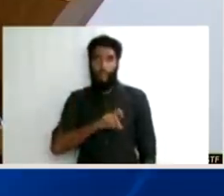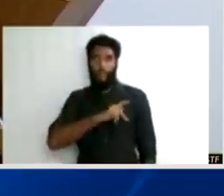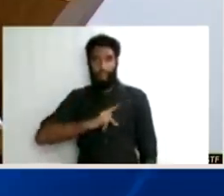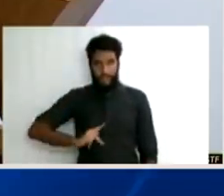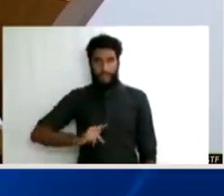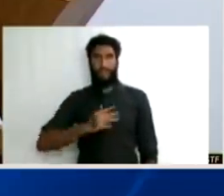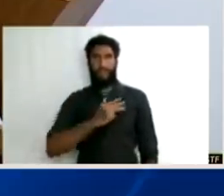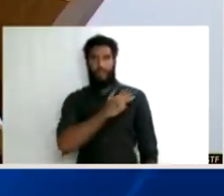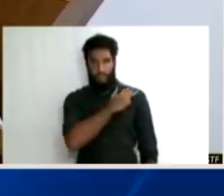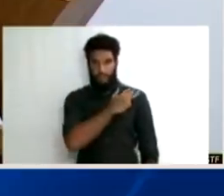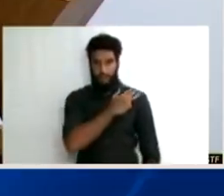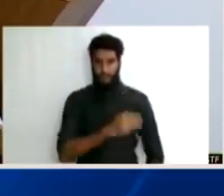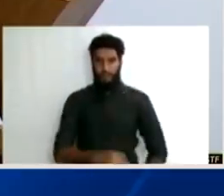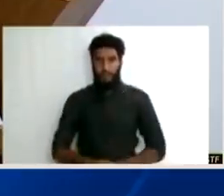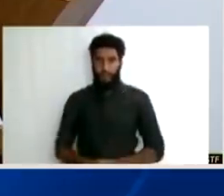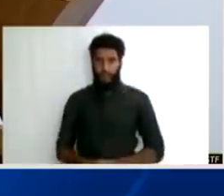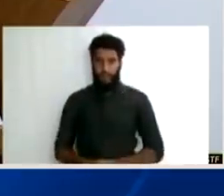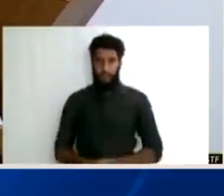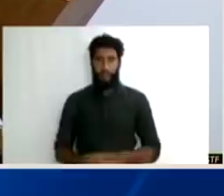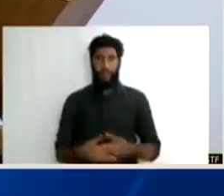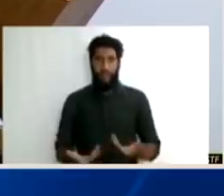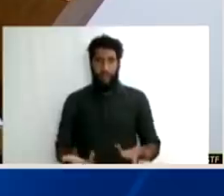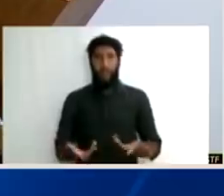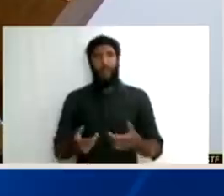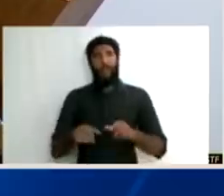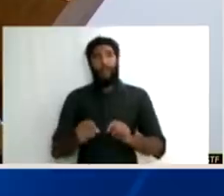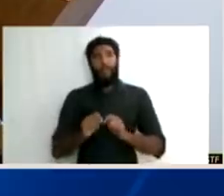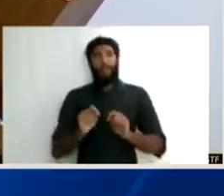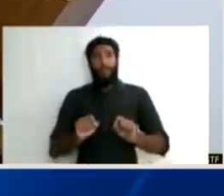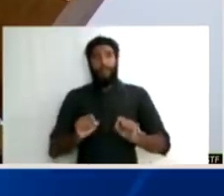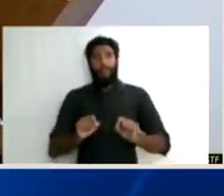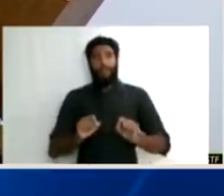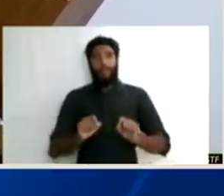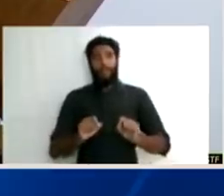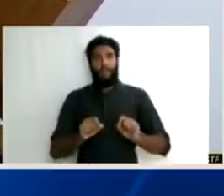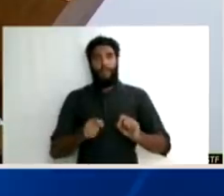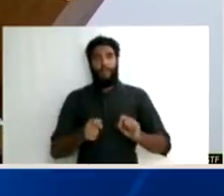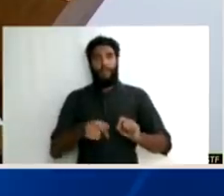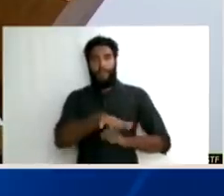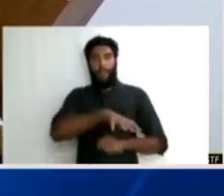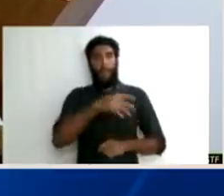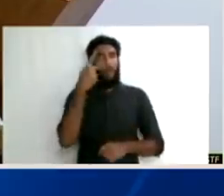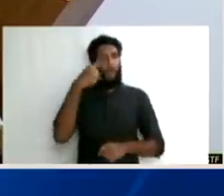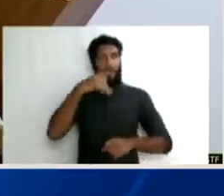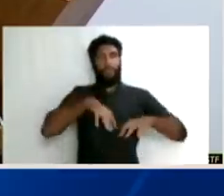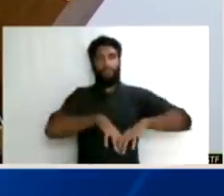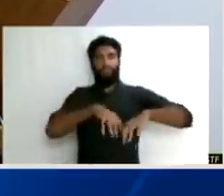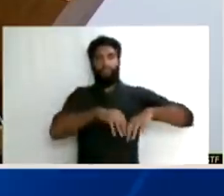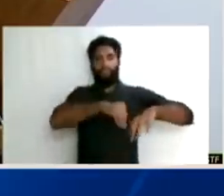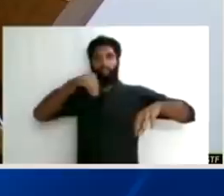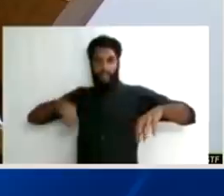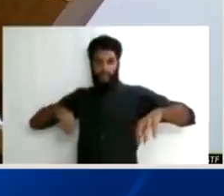corpus é utilizado para revisão de matéria fática, de matéria de direito, não